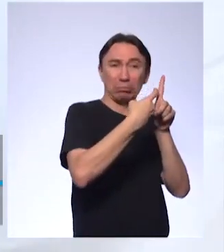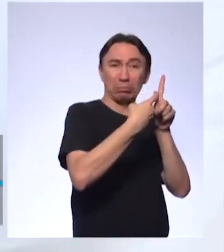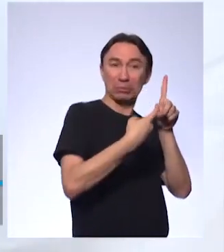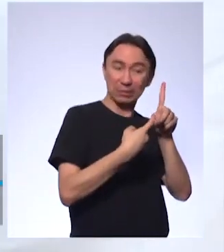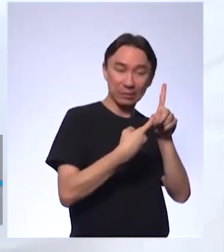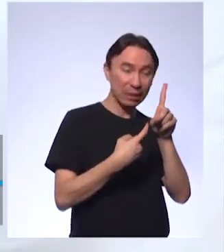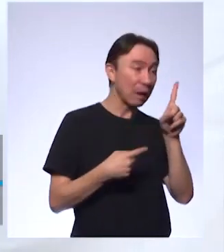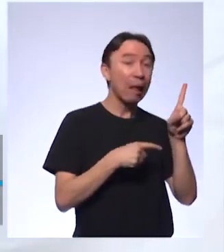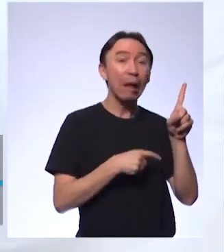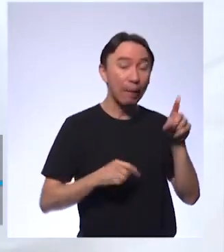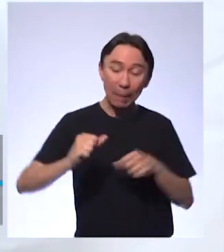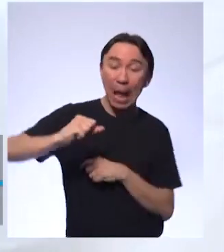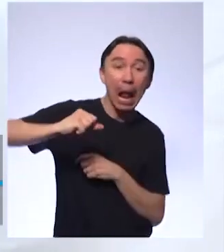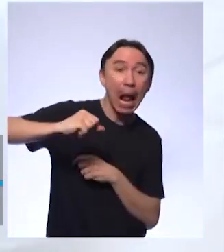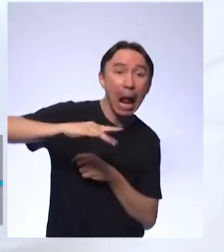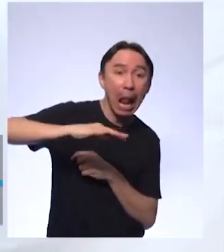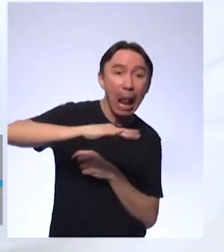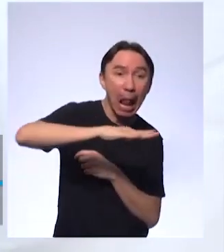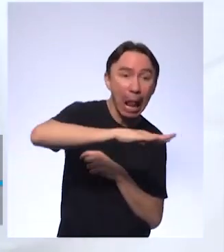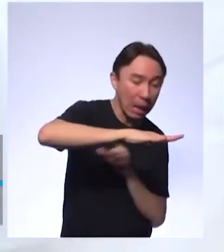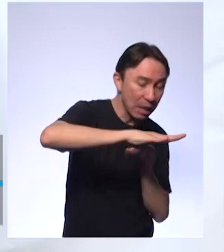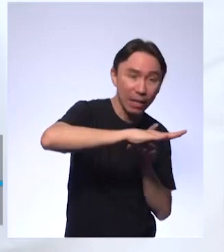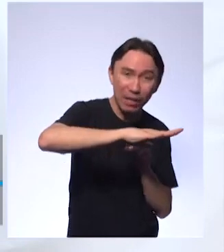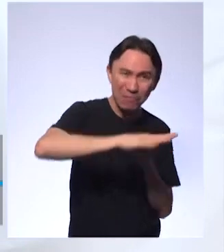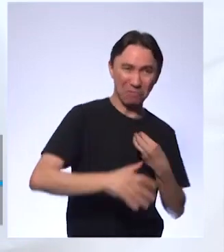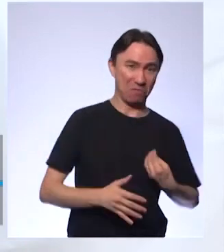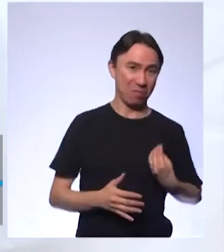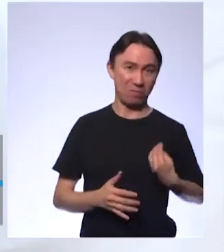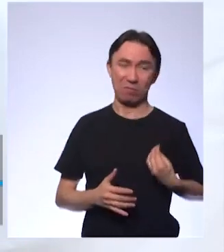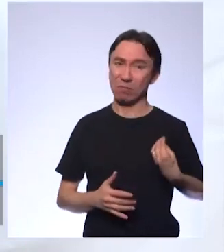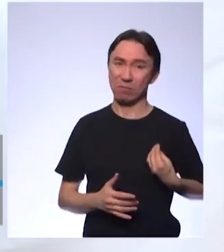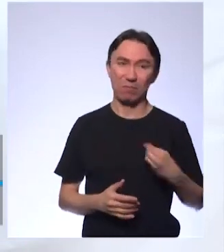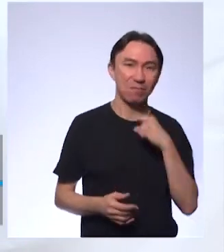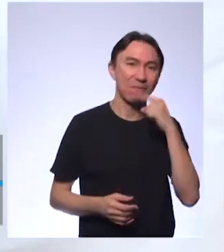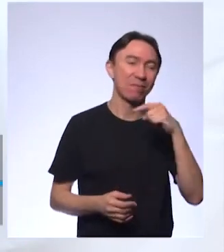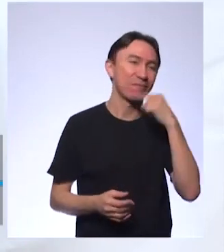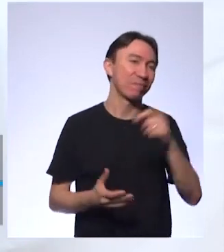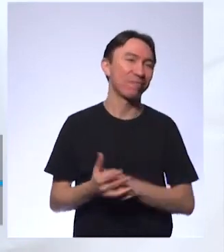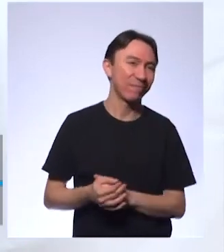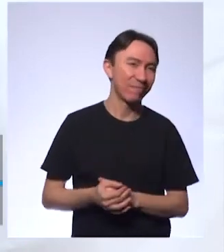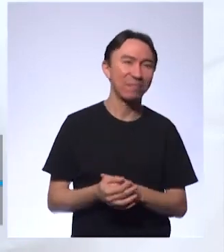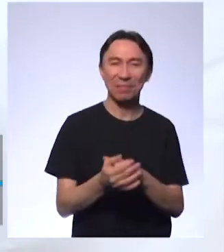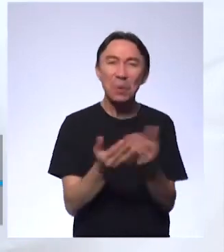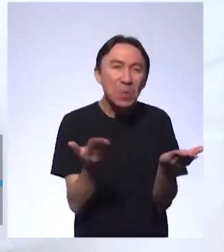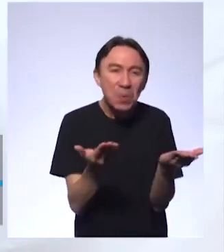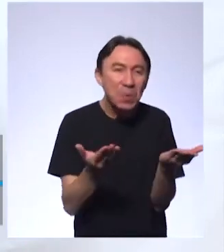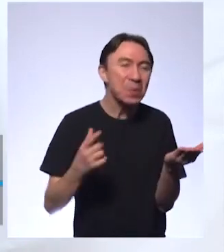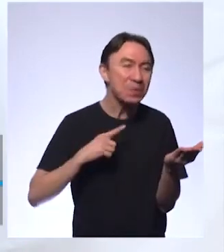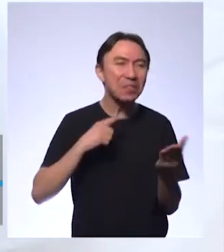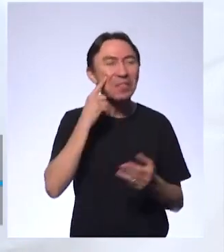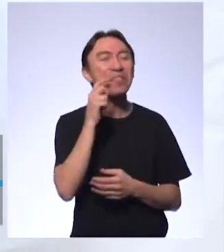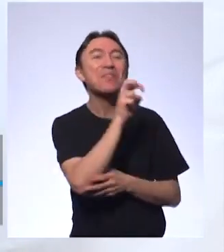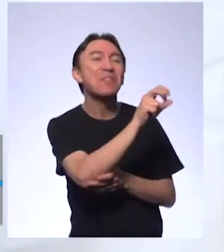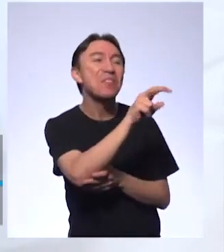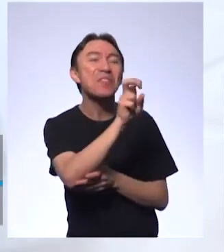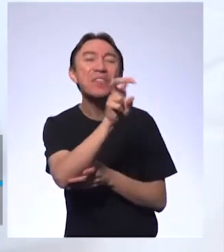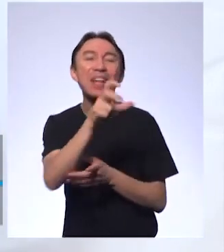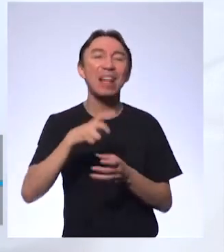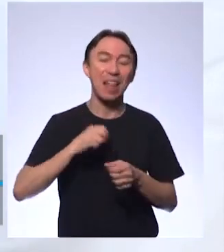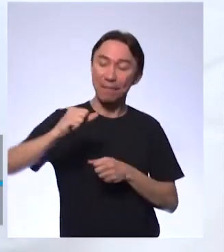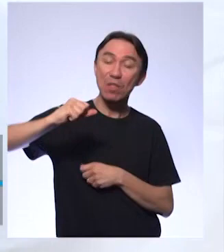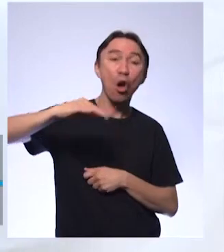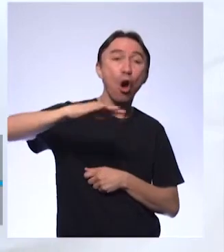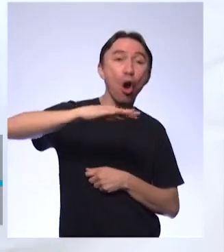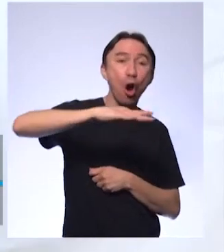precursores? Você pode ver que praticamente todos os répteis que a gente tem hoje, eles cavam tocas, e tocas bem profundas. Então, esses que